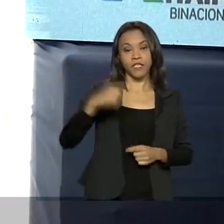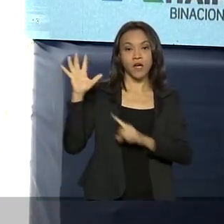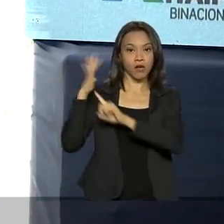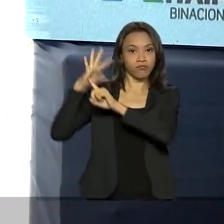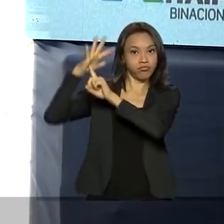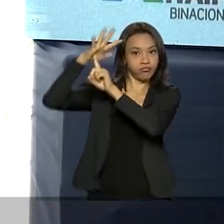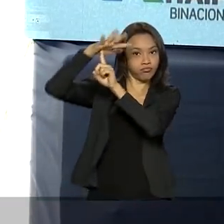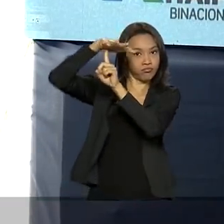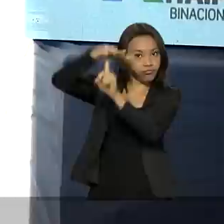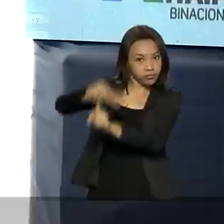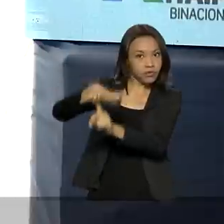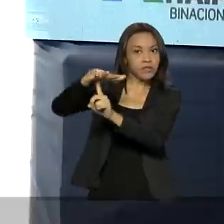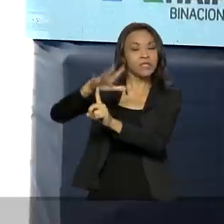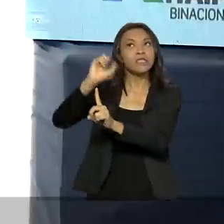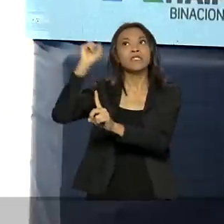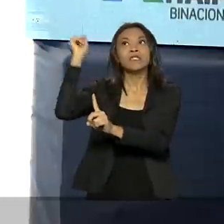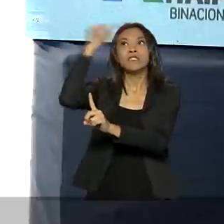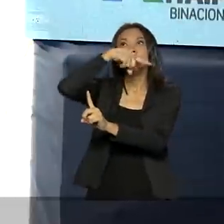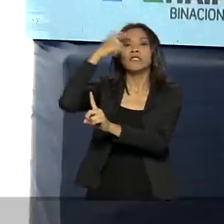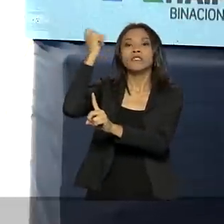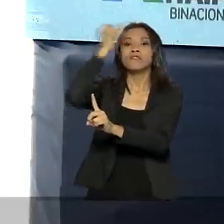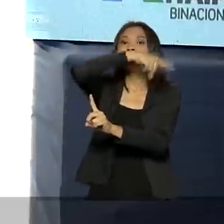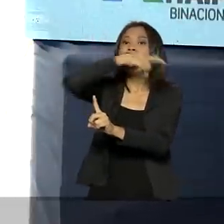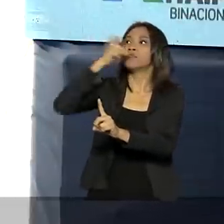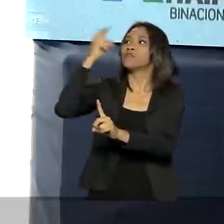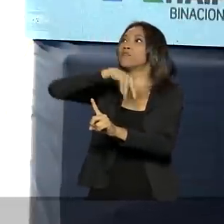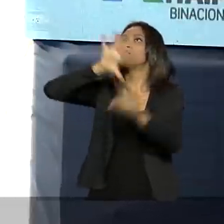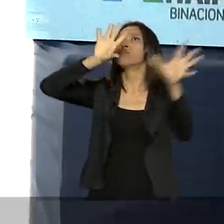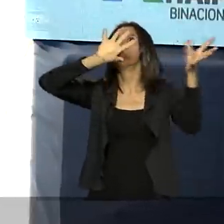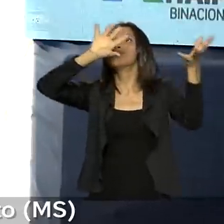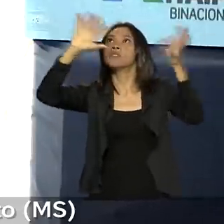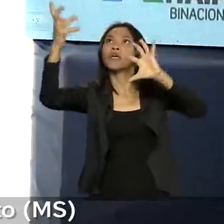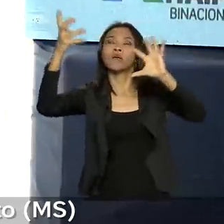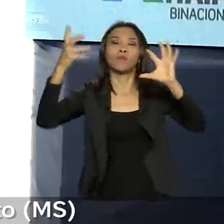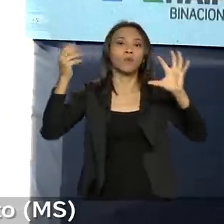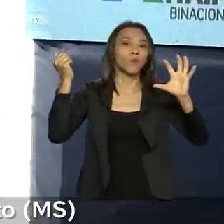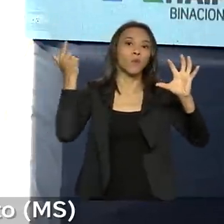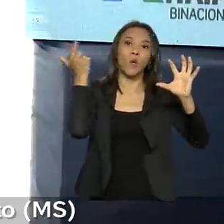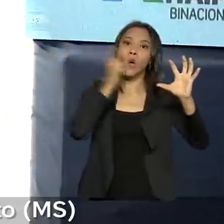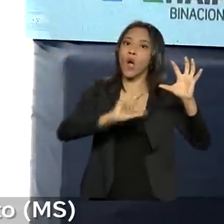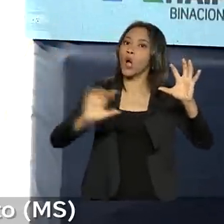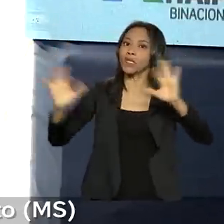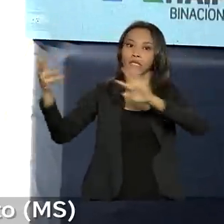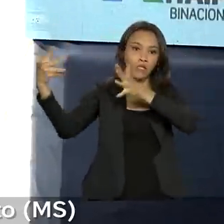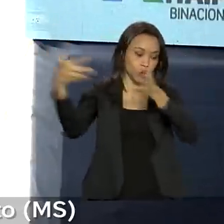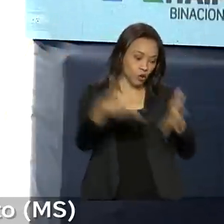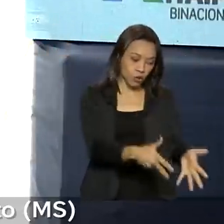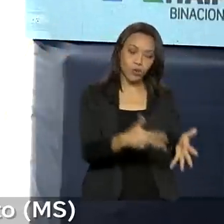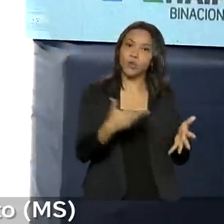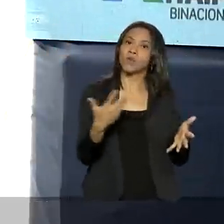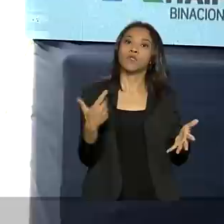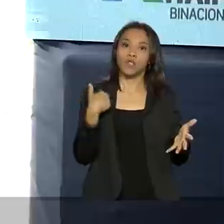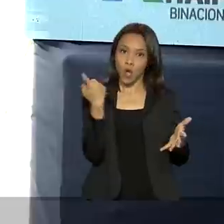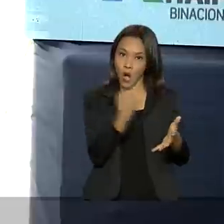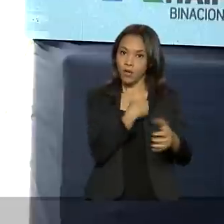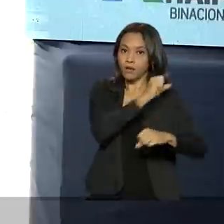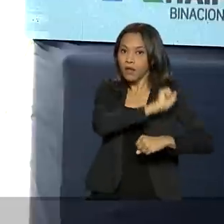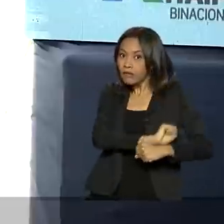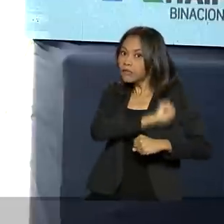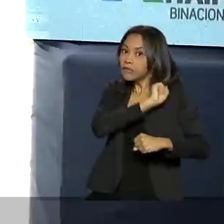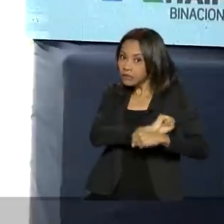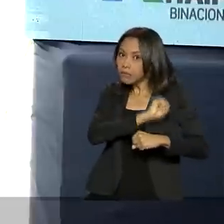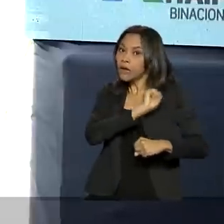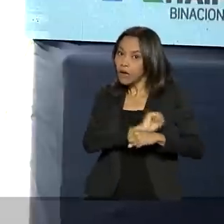Grande se encontrou com as dificuldades climáticas. Estavam esperando no aeroporto de Bonito os